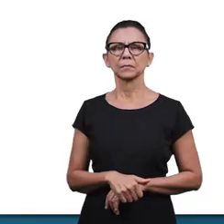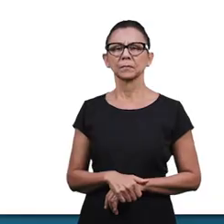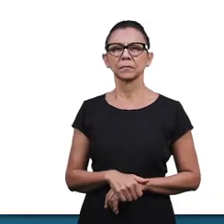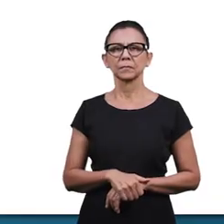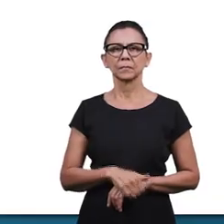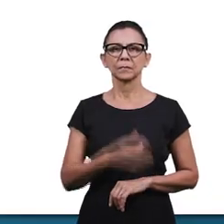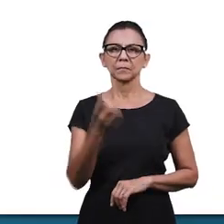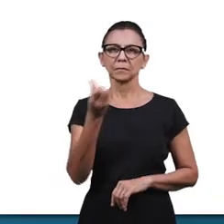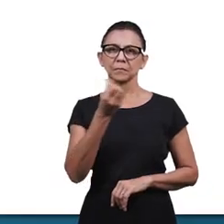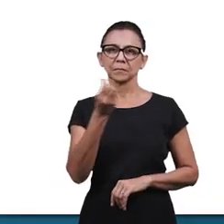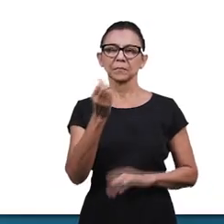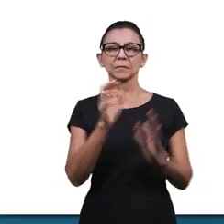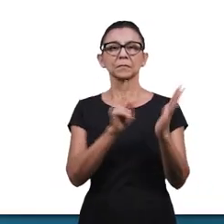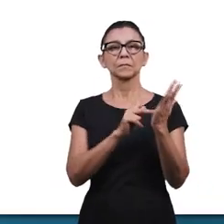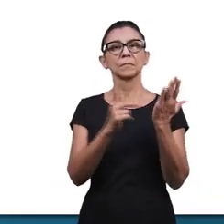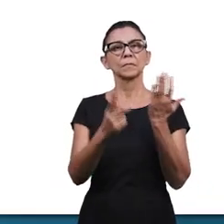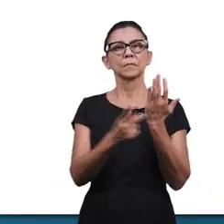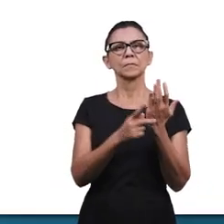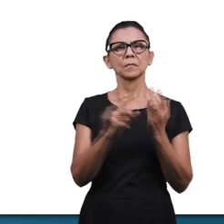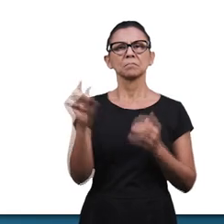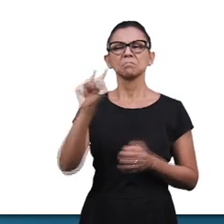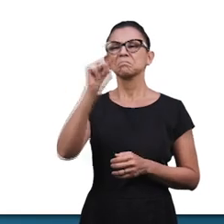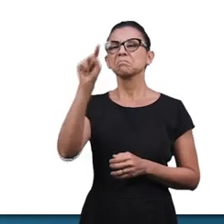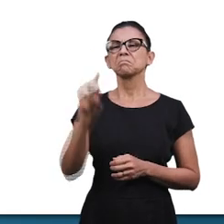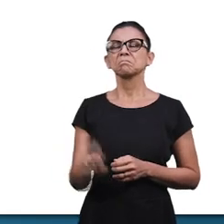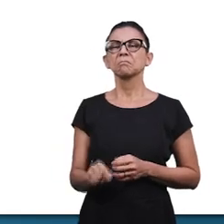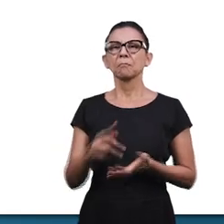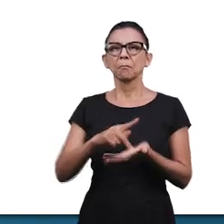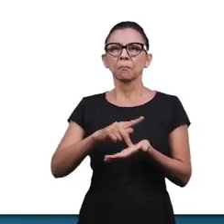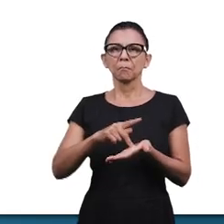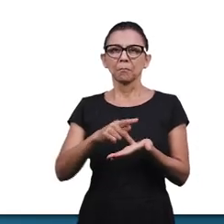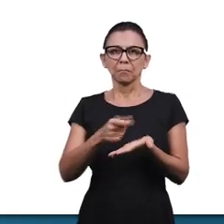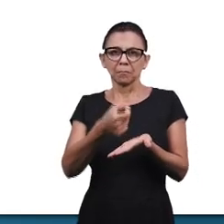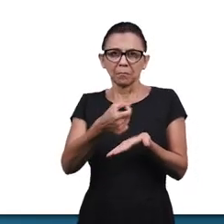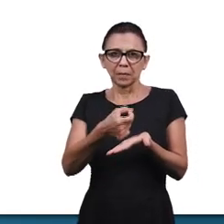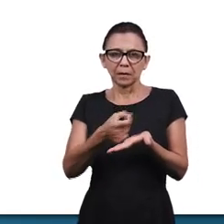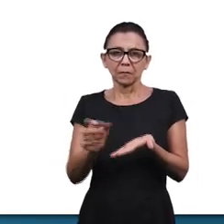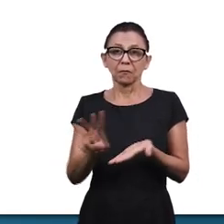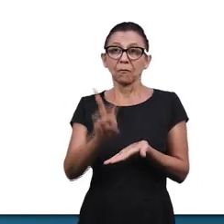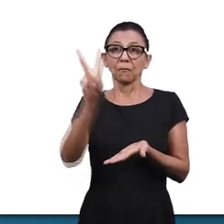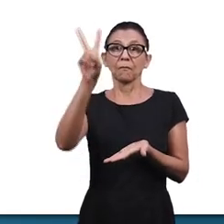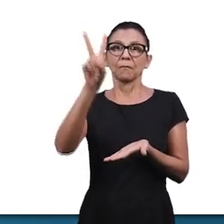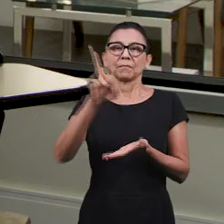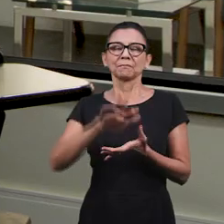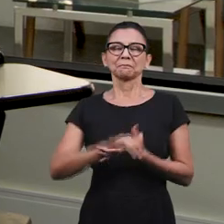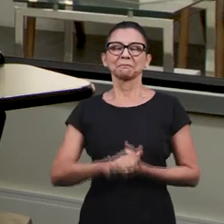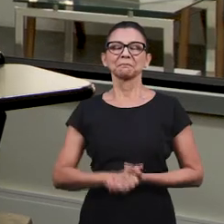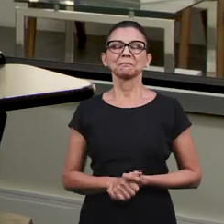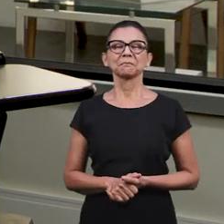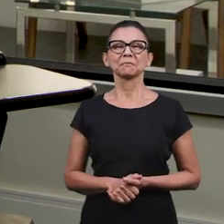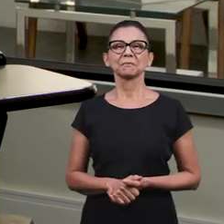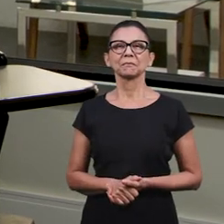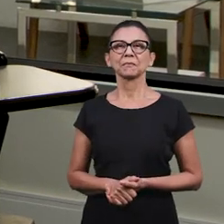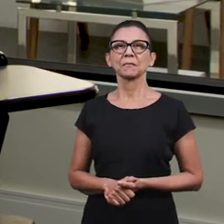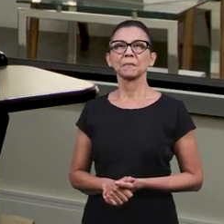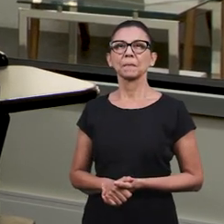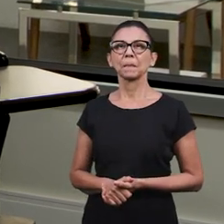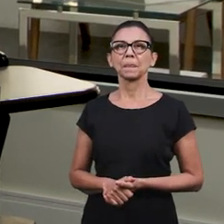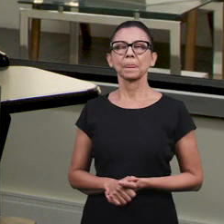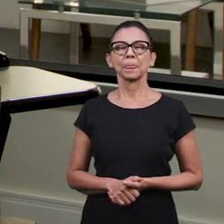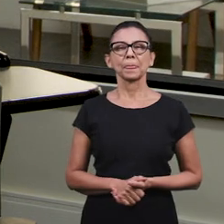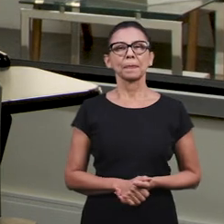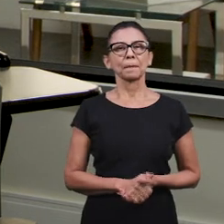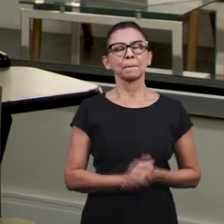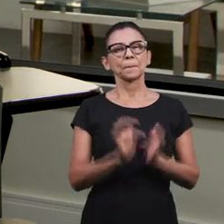Na sexta parábola, quem é a pérola de grande valor? E a resposta agora será